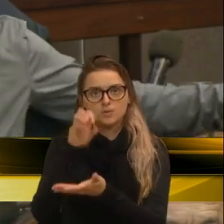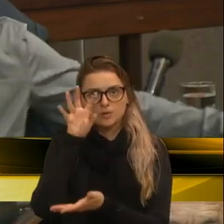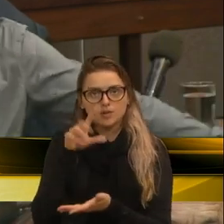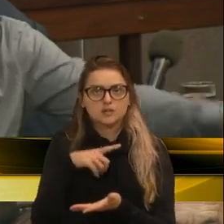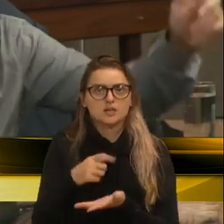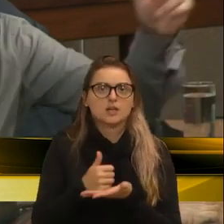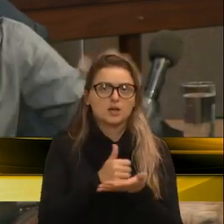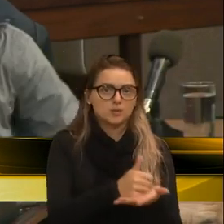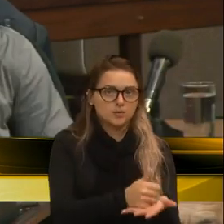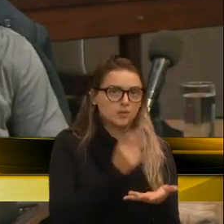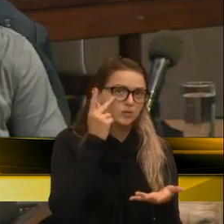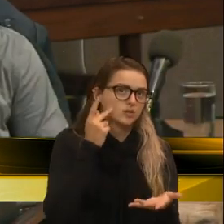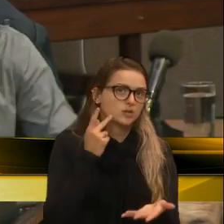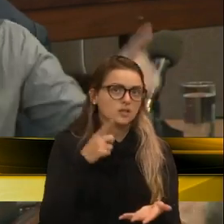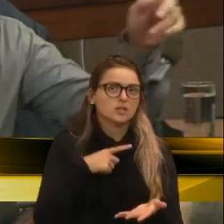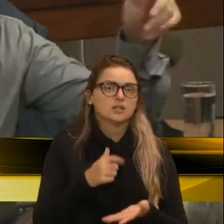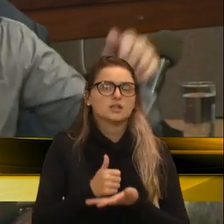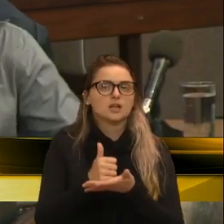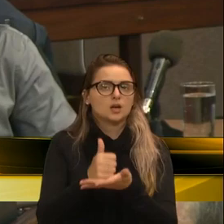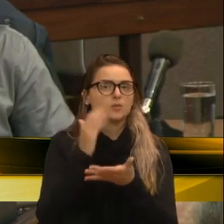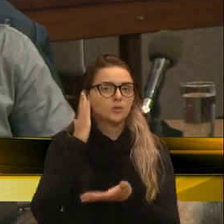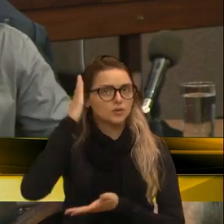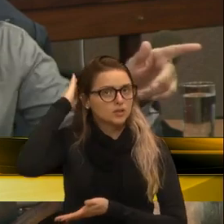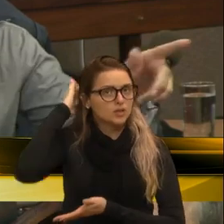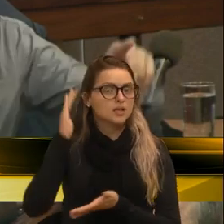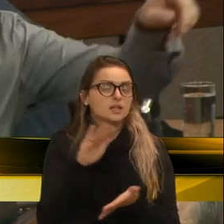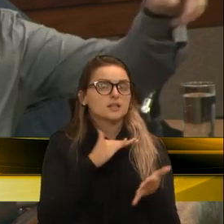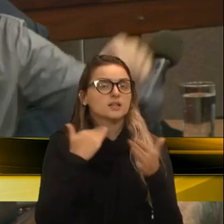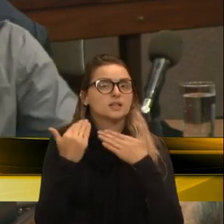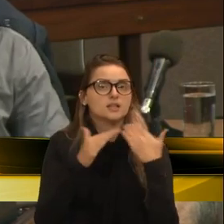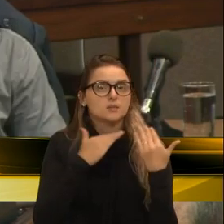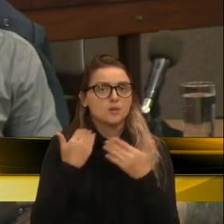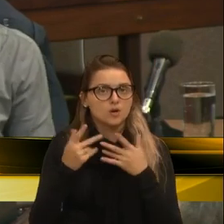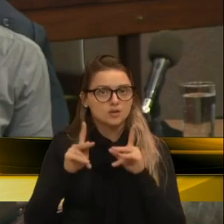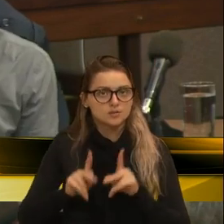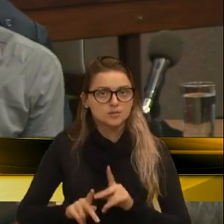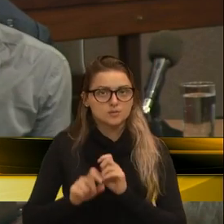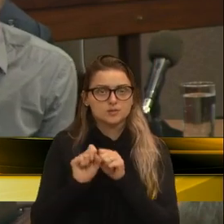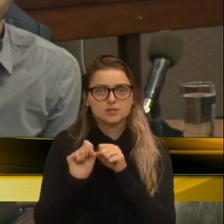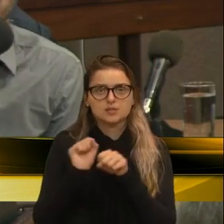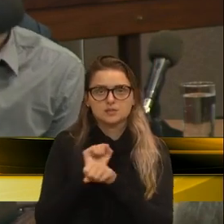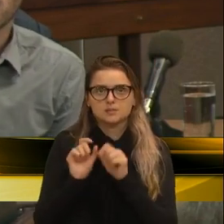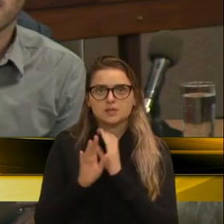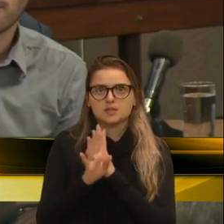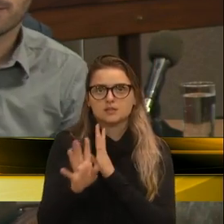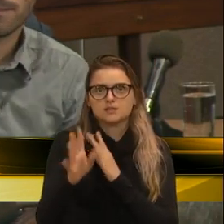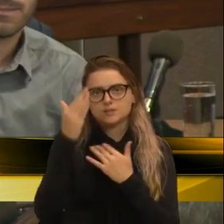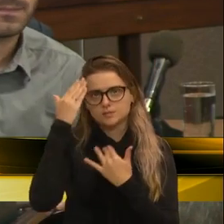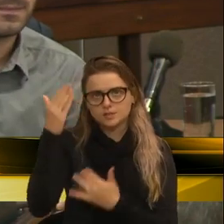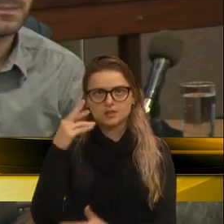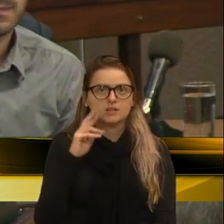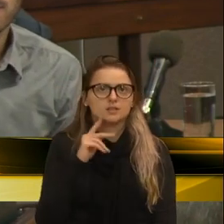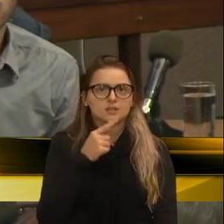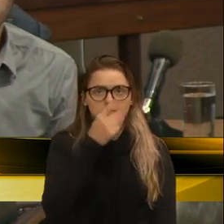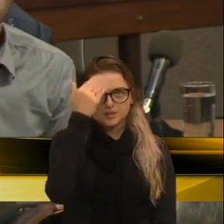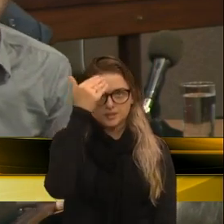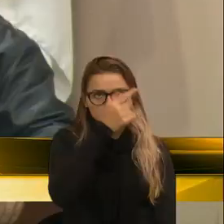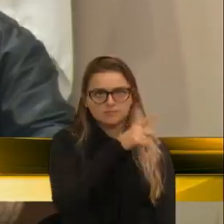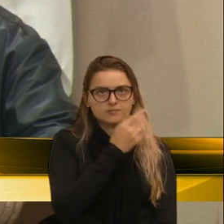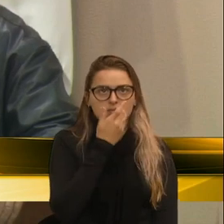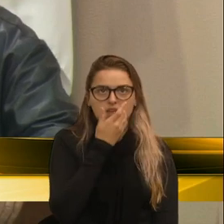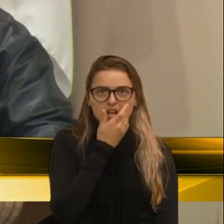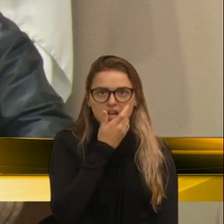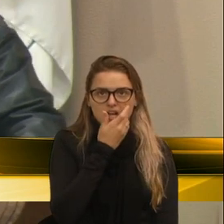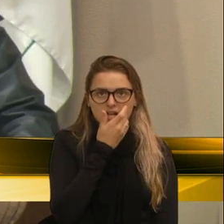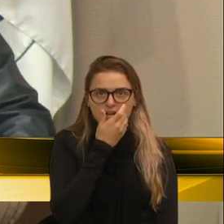vereador Renato e a mão do prefeito, na morte dessas pessoas que estão aguardando a lista de espera. Obrigado. Obrigado, vereador Rafael. Agora